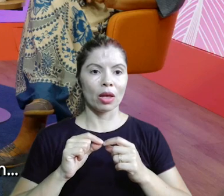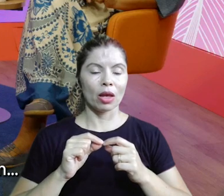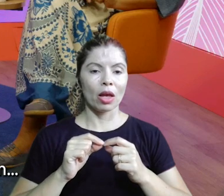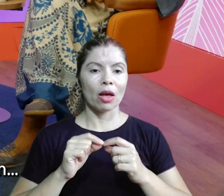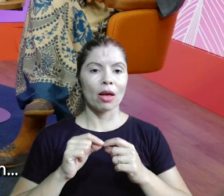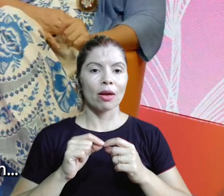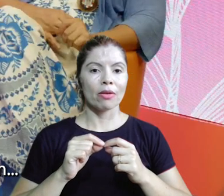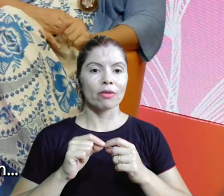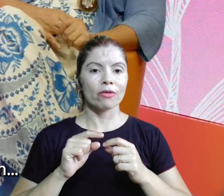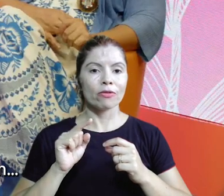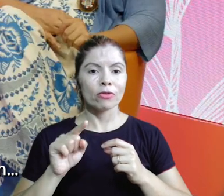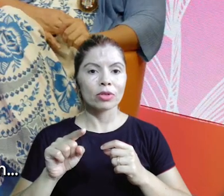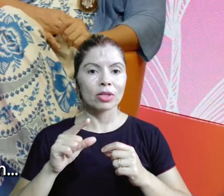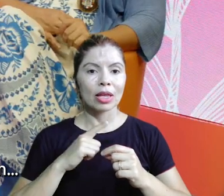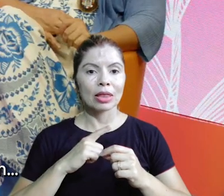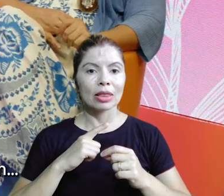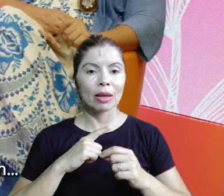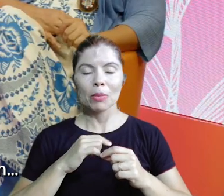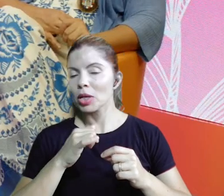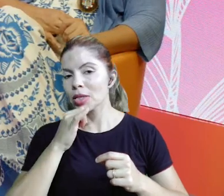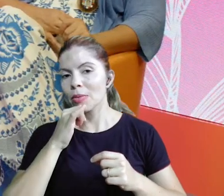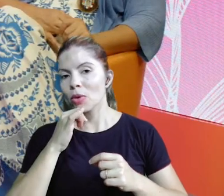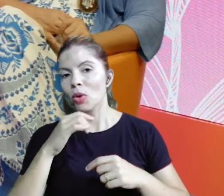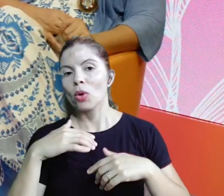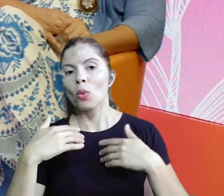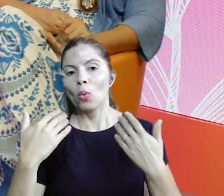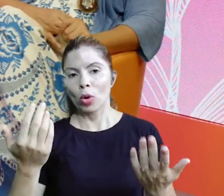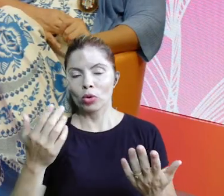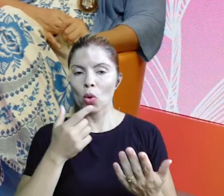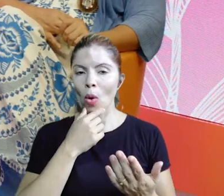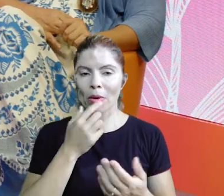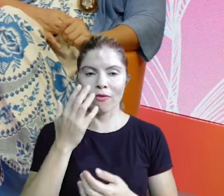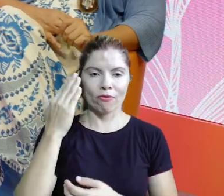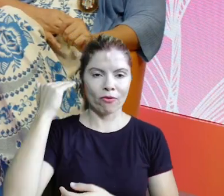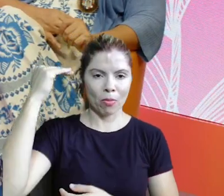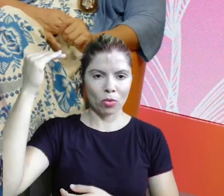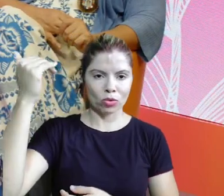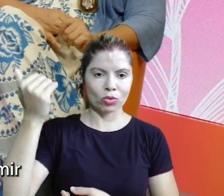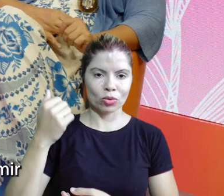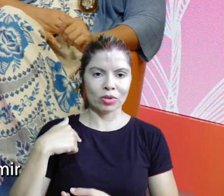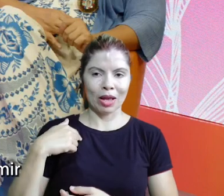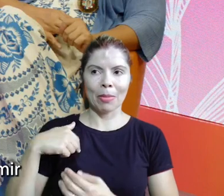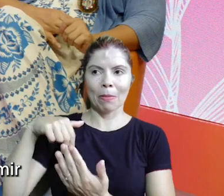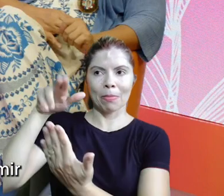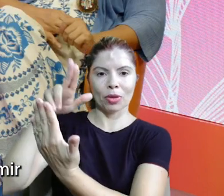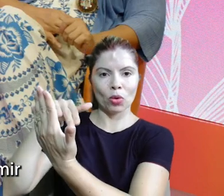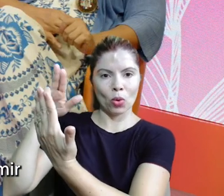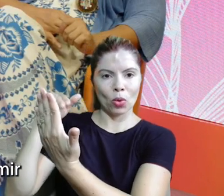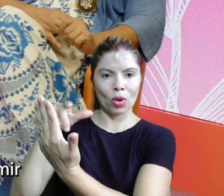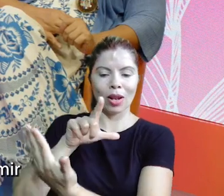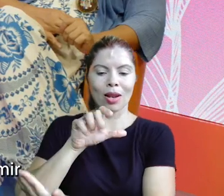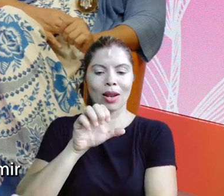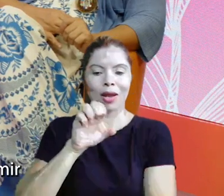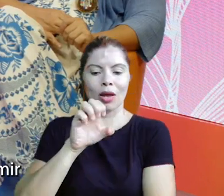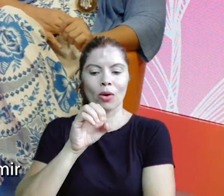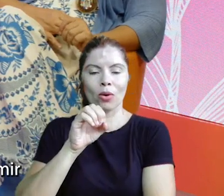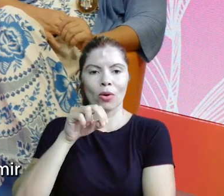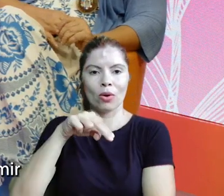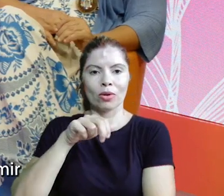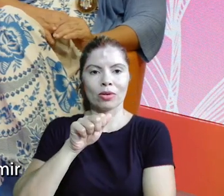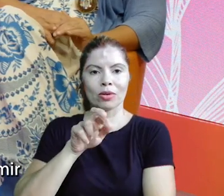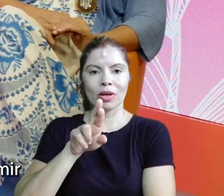você ter, quando o Leonardo da Vinci pintou a Mona Lisa, dizer que ele